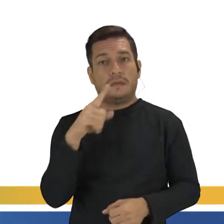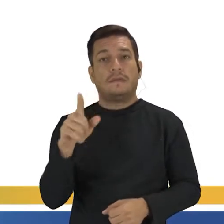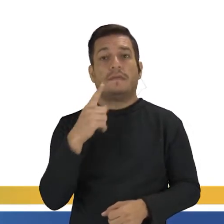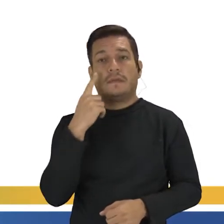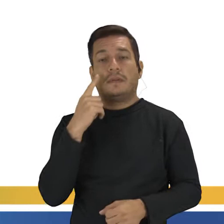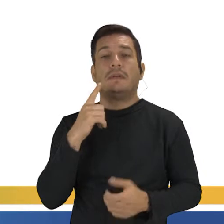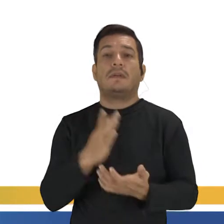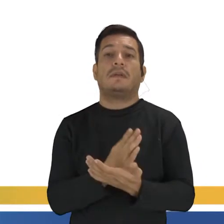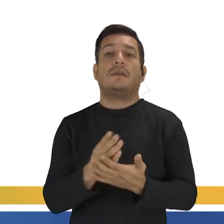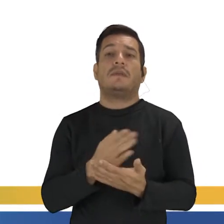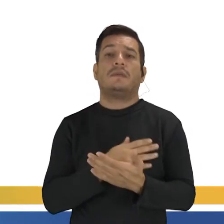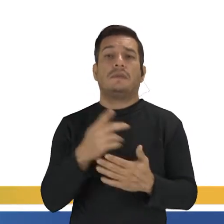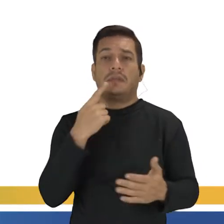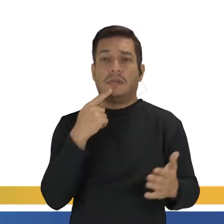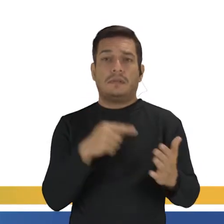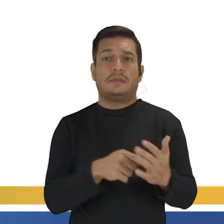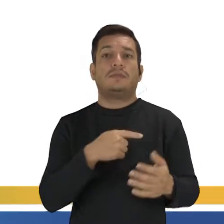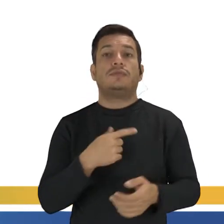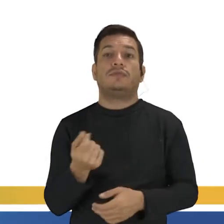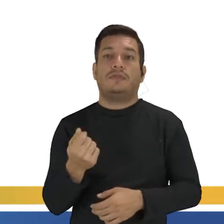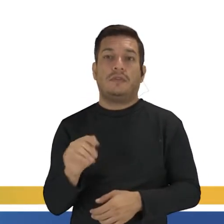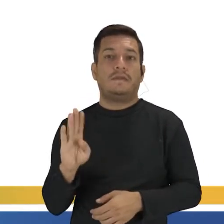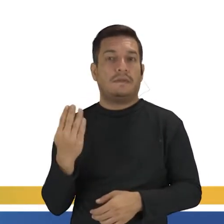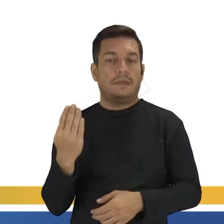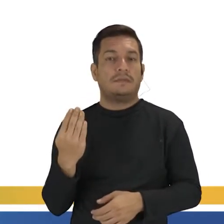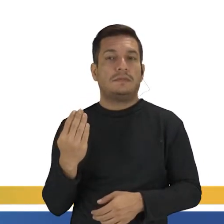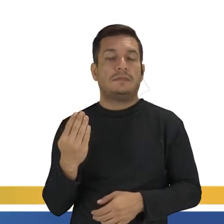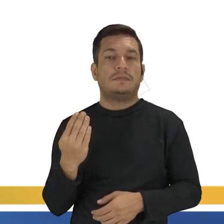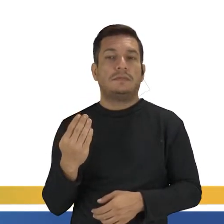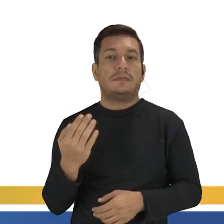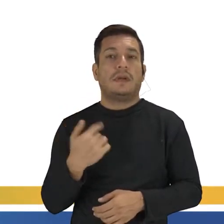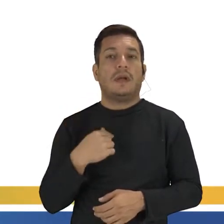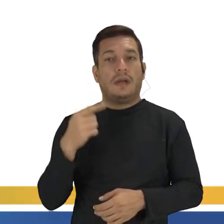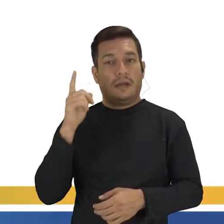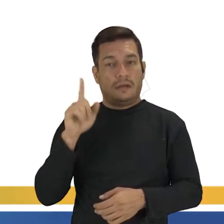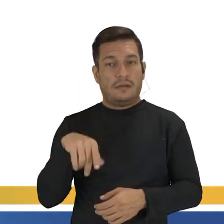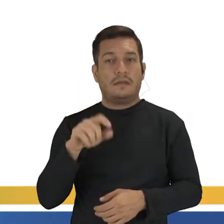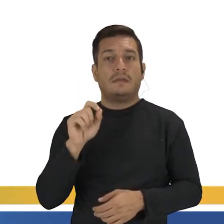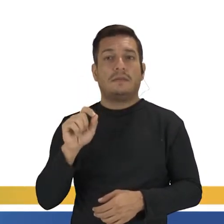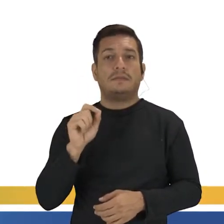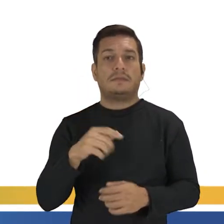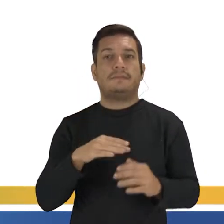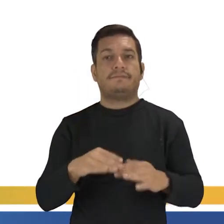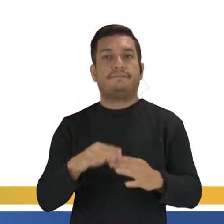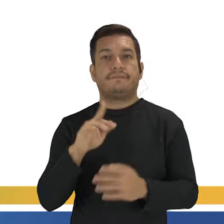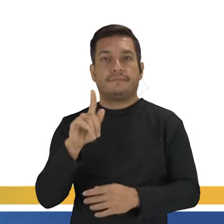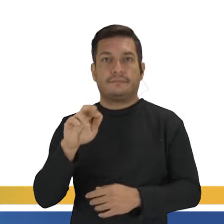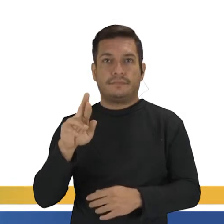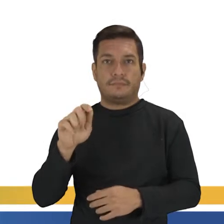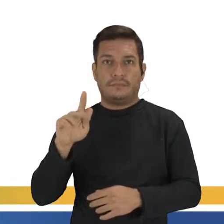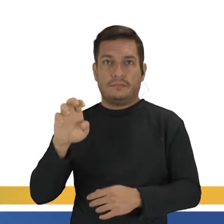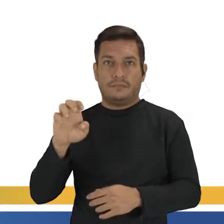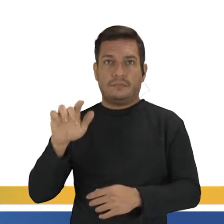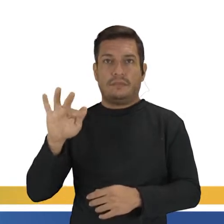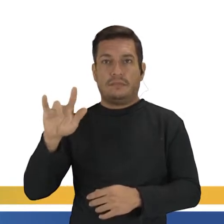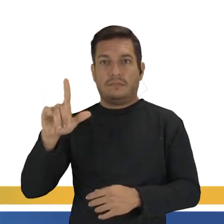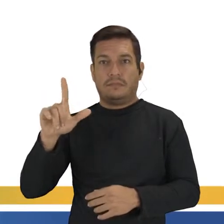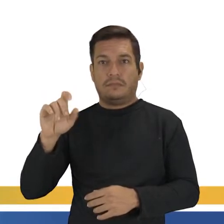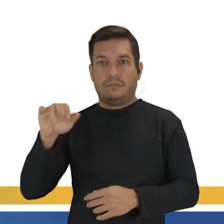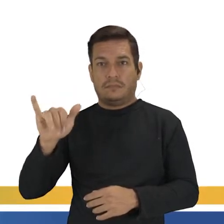algumas denúncias de dinheiro falso, né? E aí eles acabaram, então, abordando o George Floyd, né?